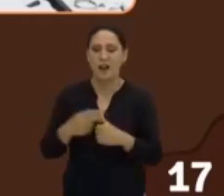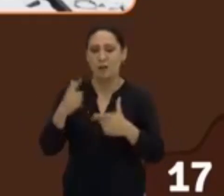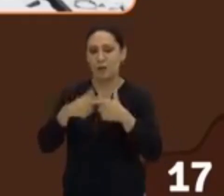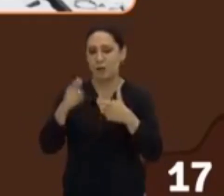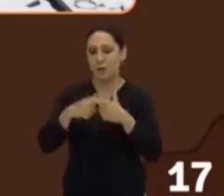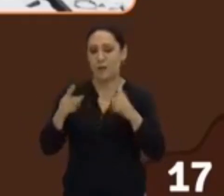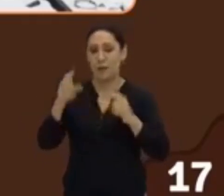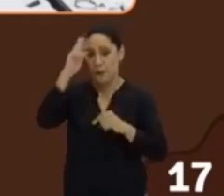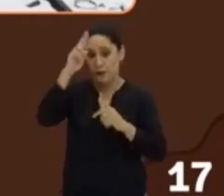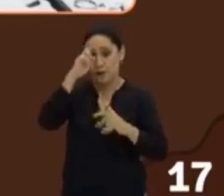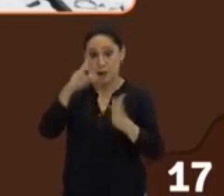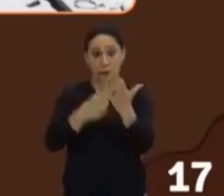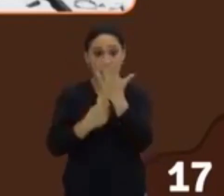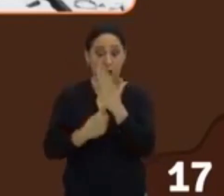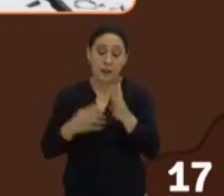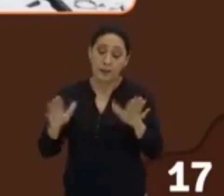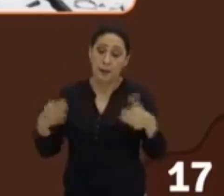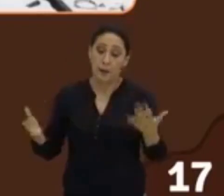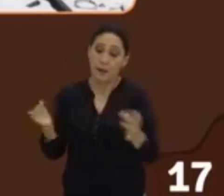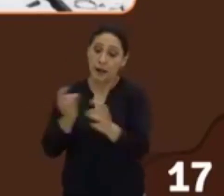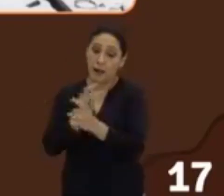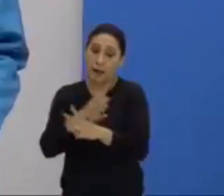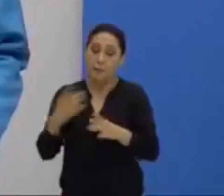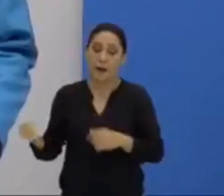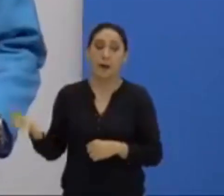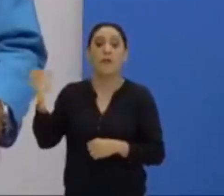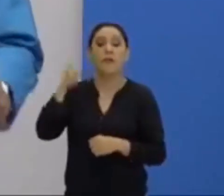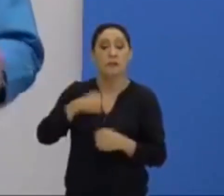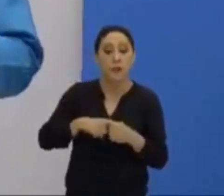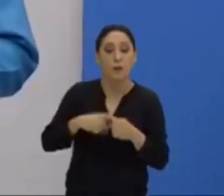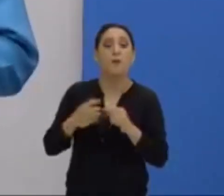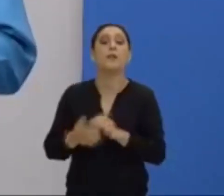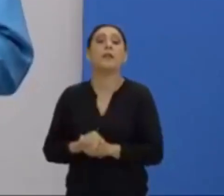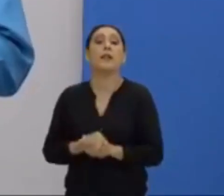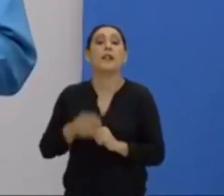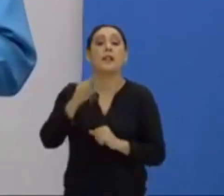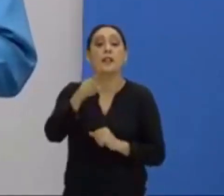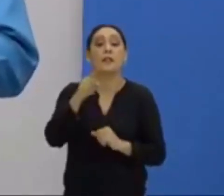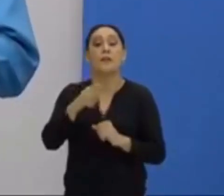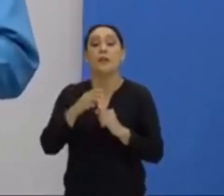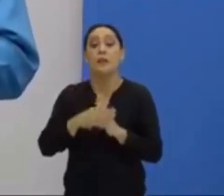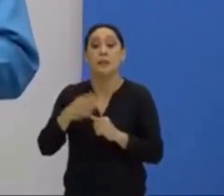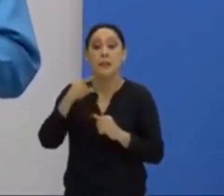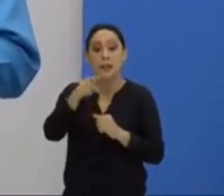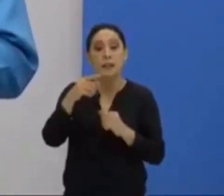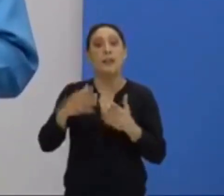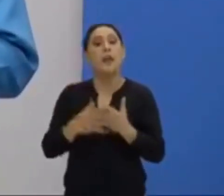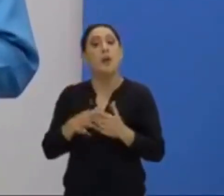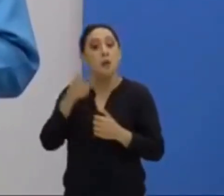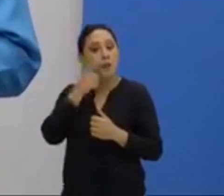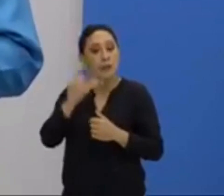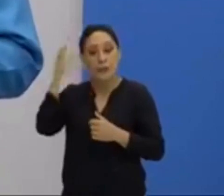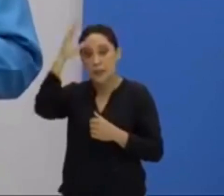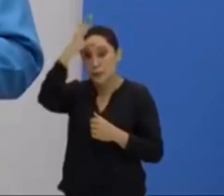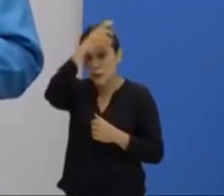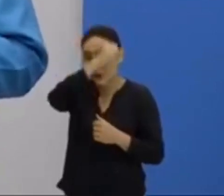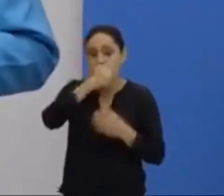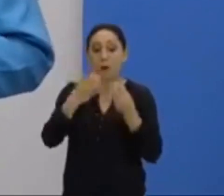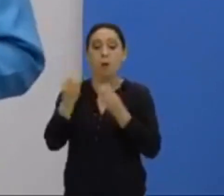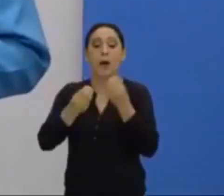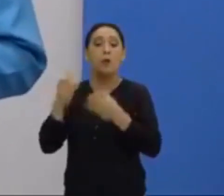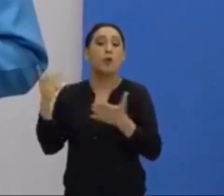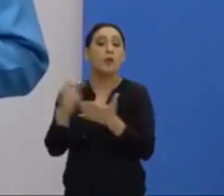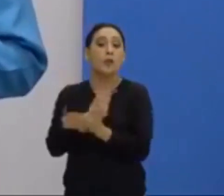mostra. Bom, e para finalizar, volta aqui comigo novamente, eu quero que você tenha compreendido como se deu esse